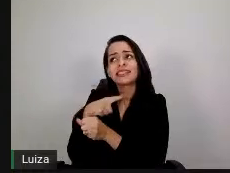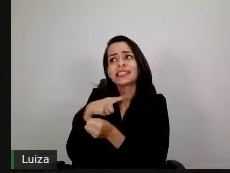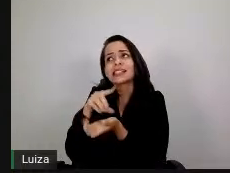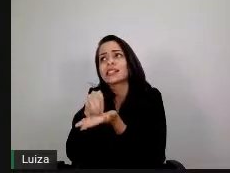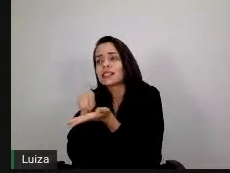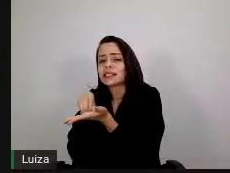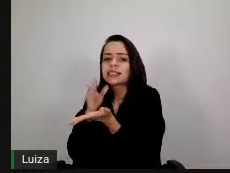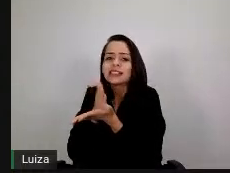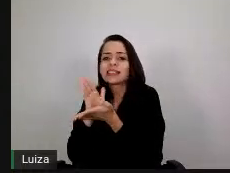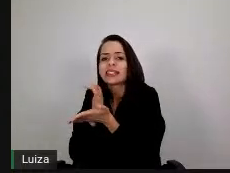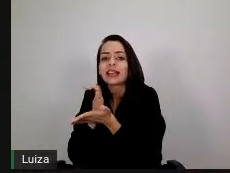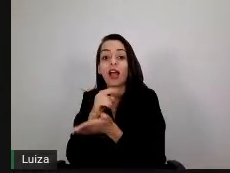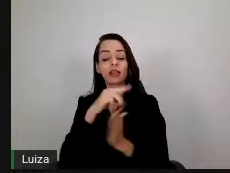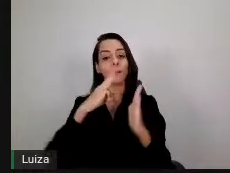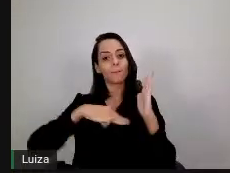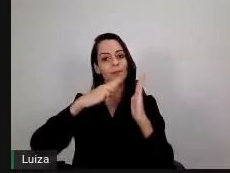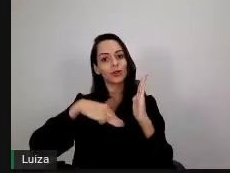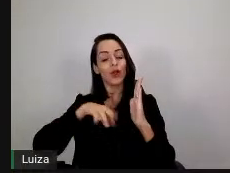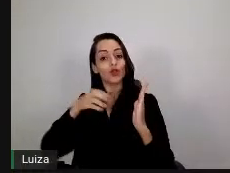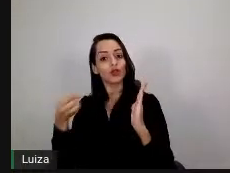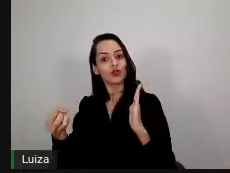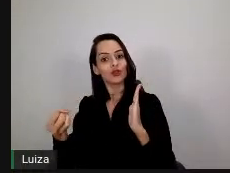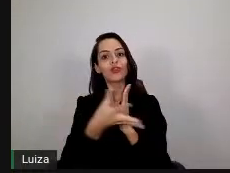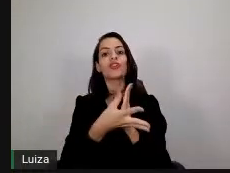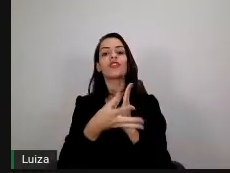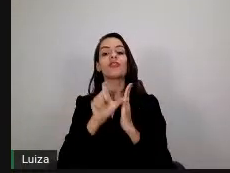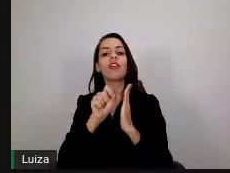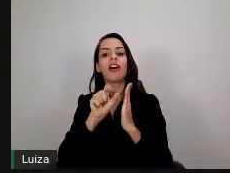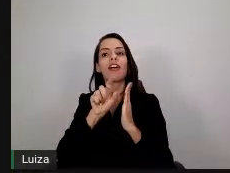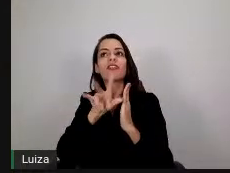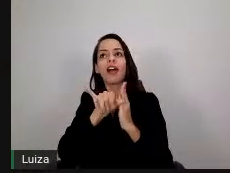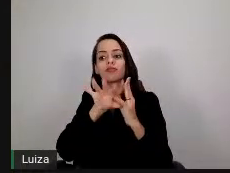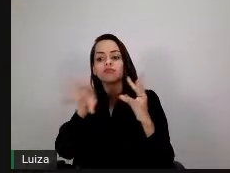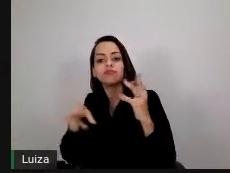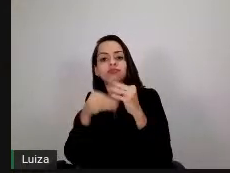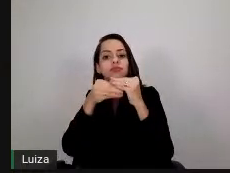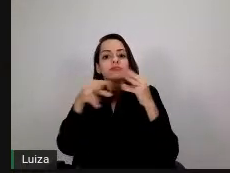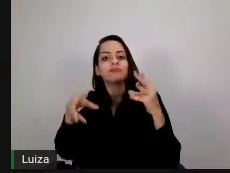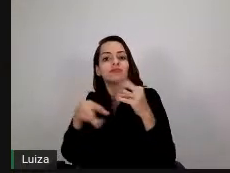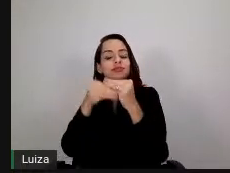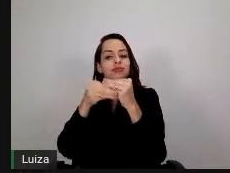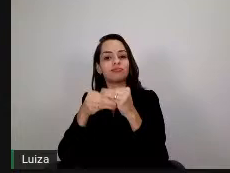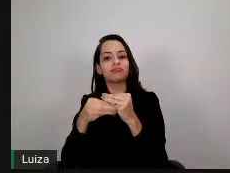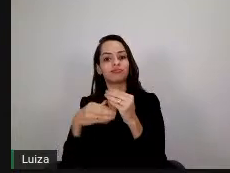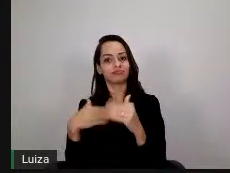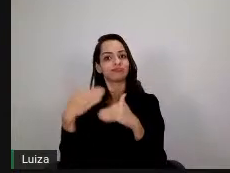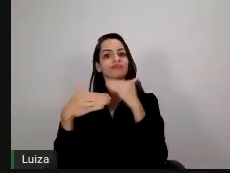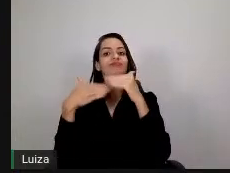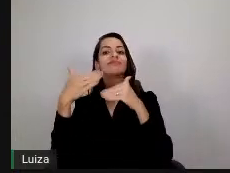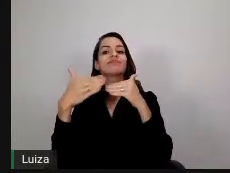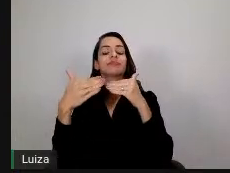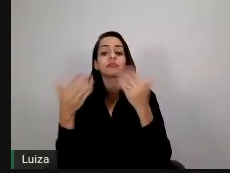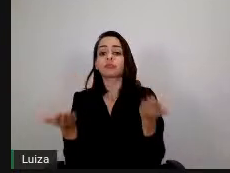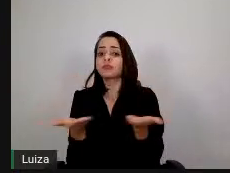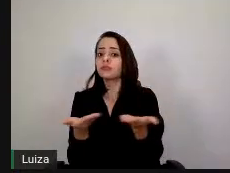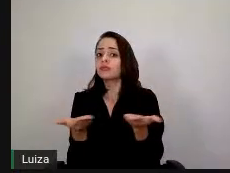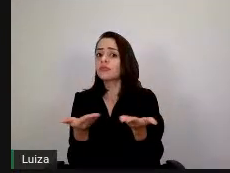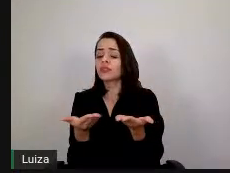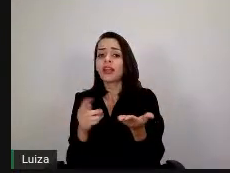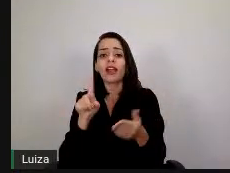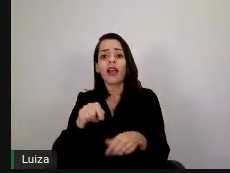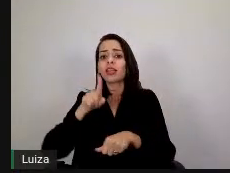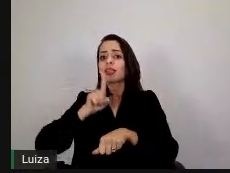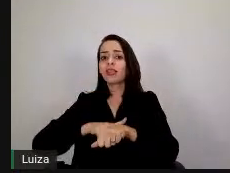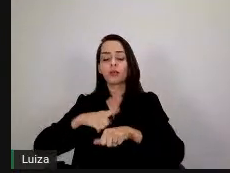metodologias ativas, elas vêm preencher. E cada vez mais nós estamos em tempos de inovação